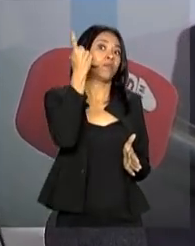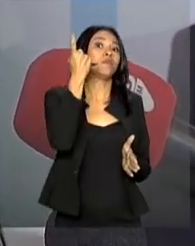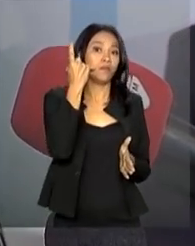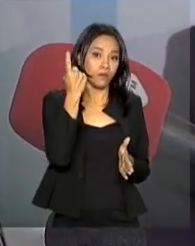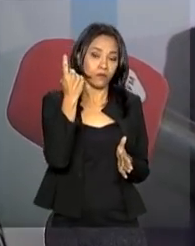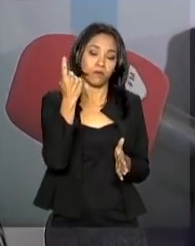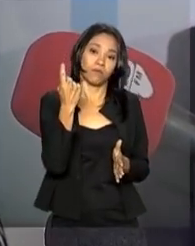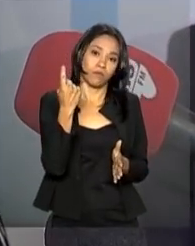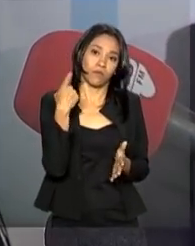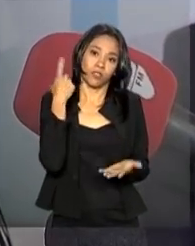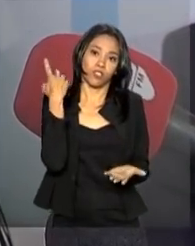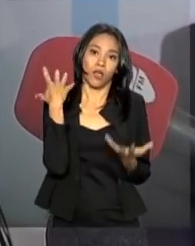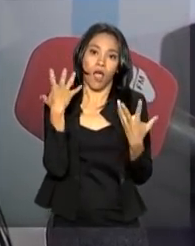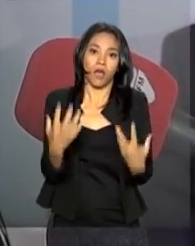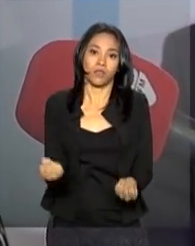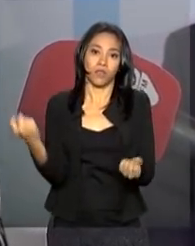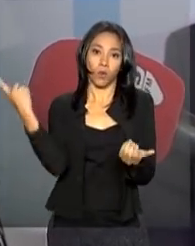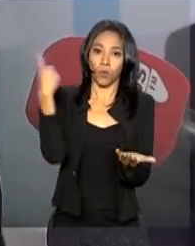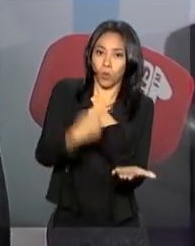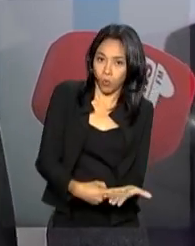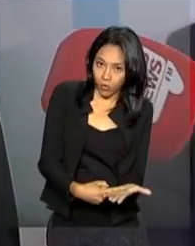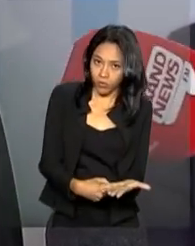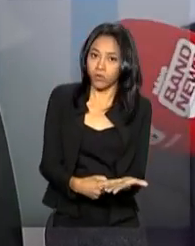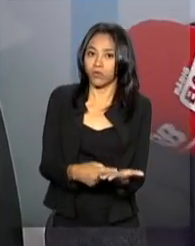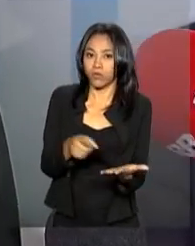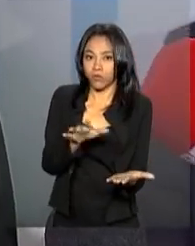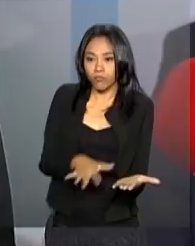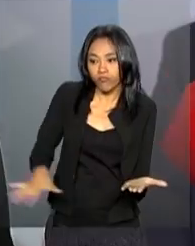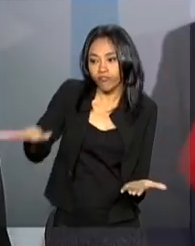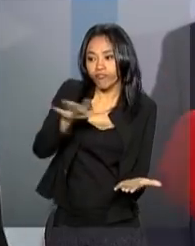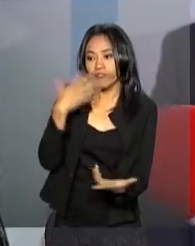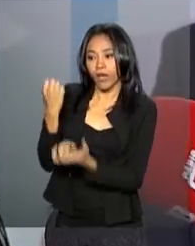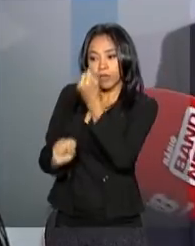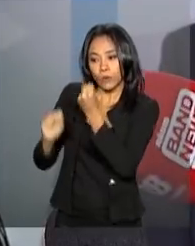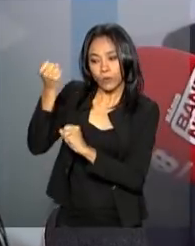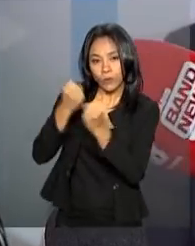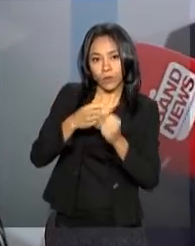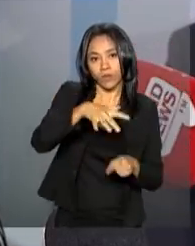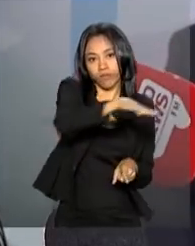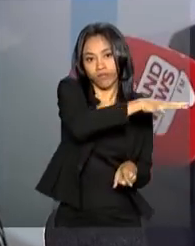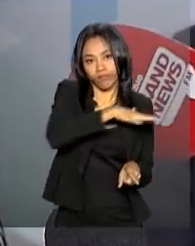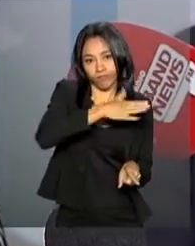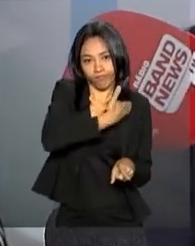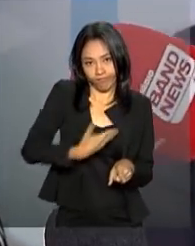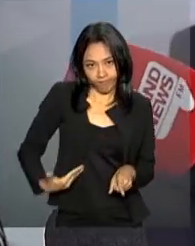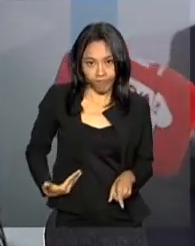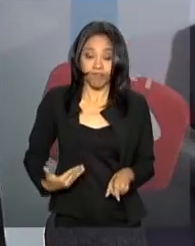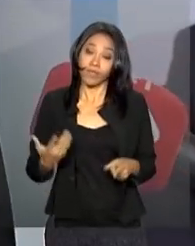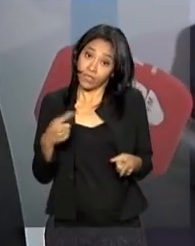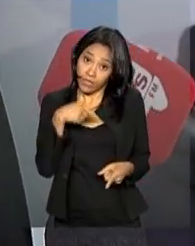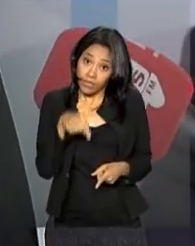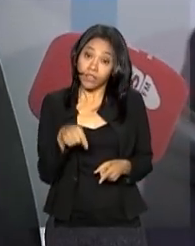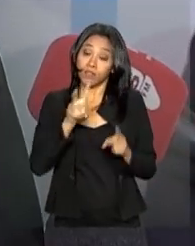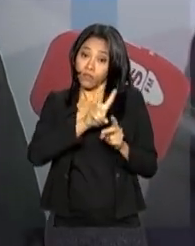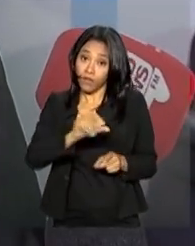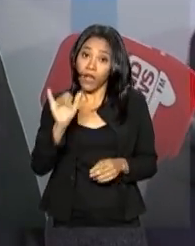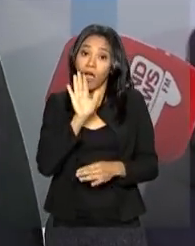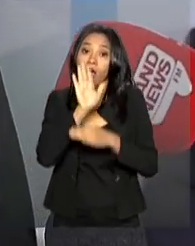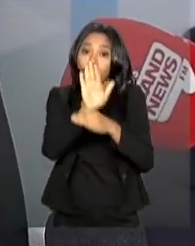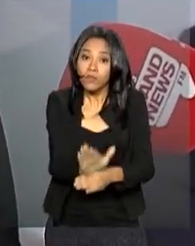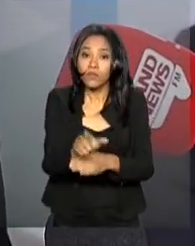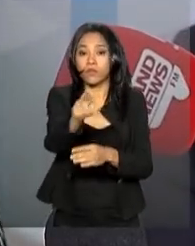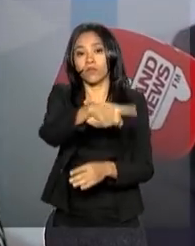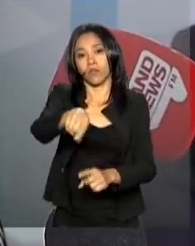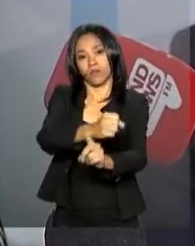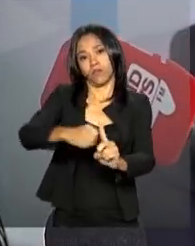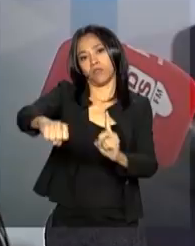acordo com a sua própria indústria. E isso vai proporcionar que a nossa população, além de ter